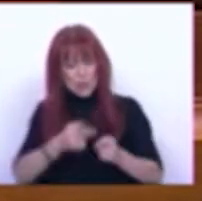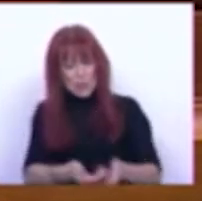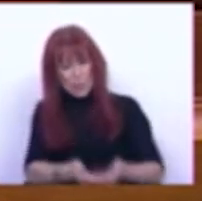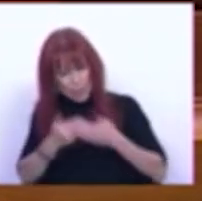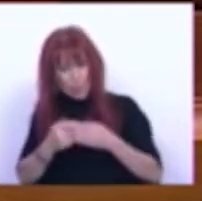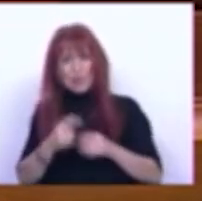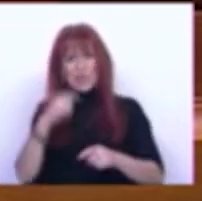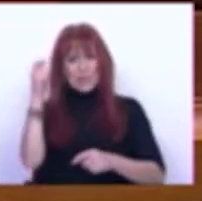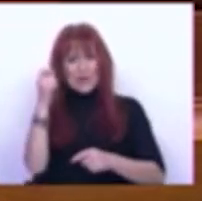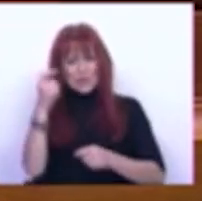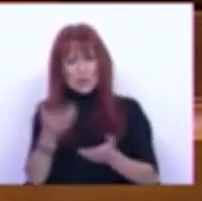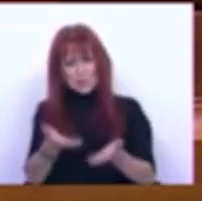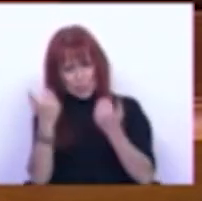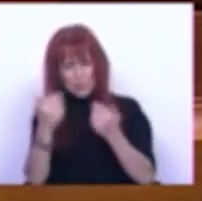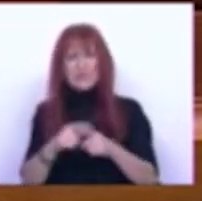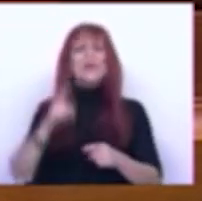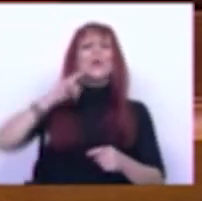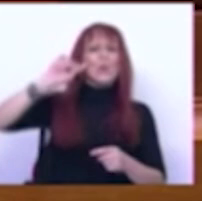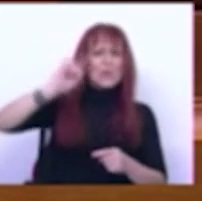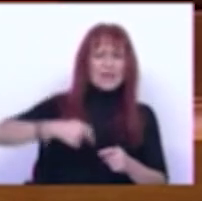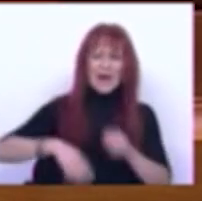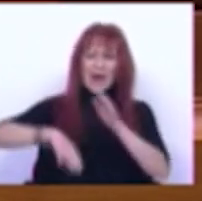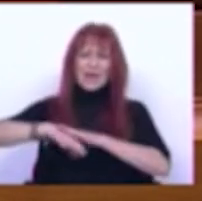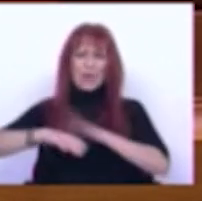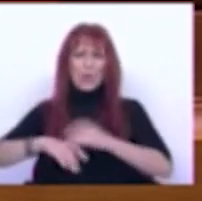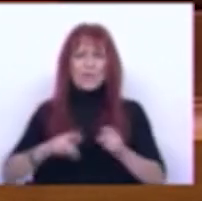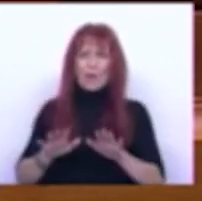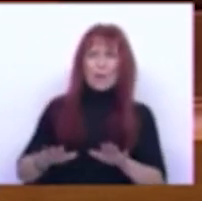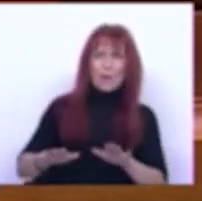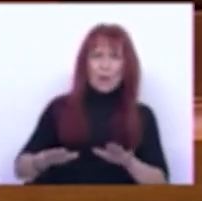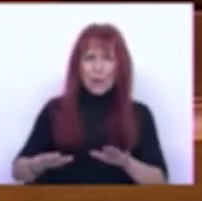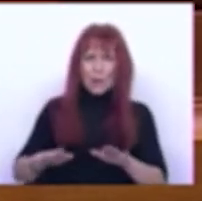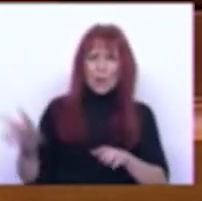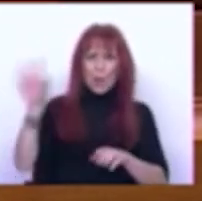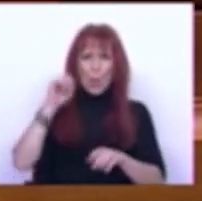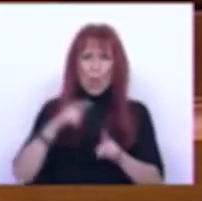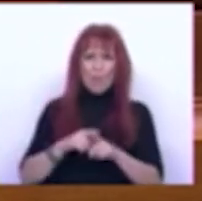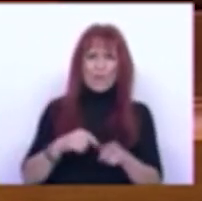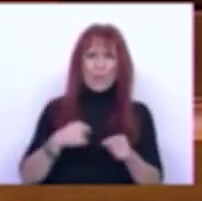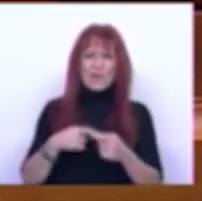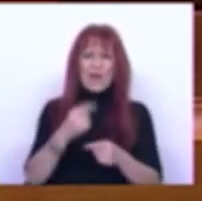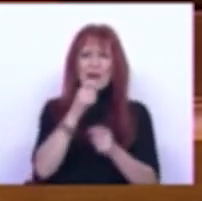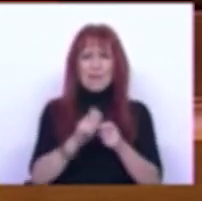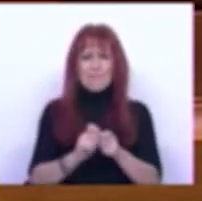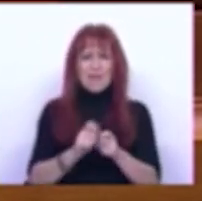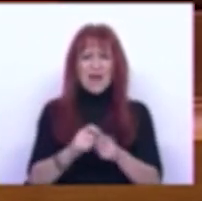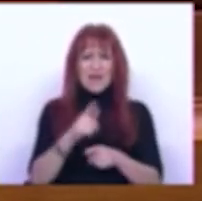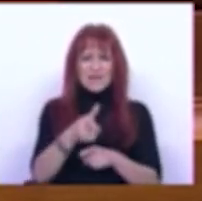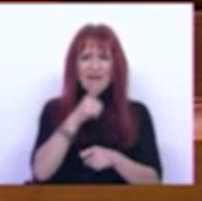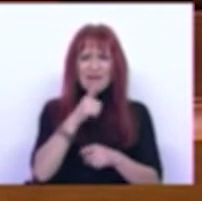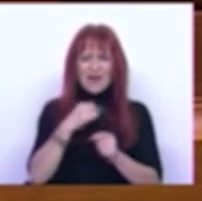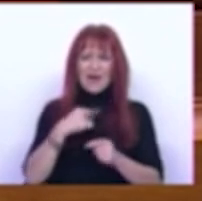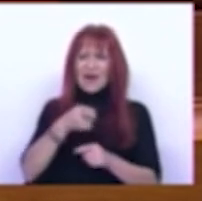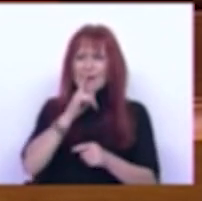puxe pelas pensões Bem sei que a direita fica paralisada quando houve essa missa em latim mas escalar a